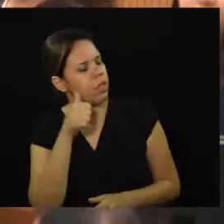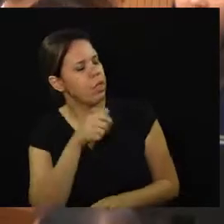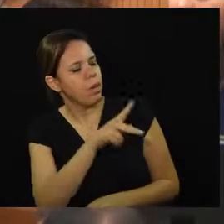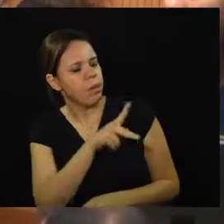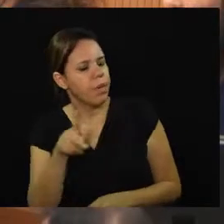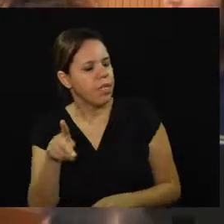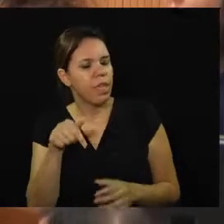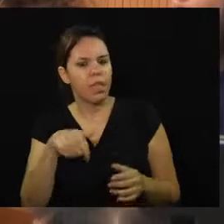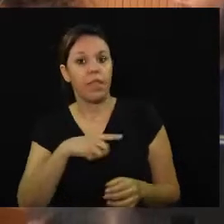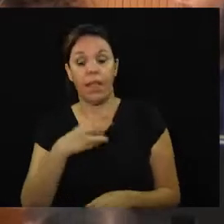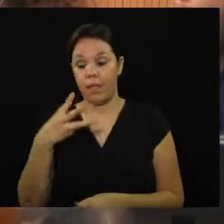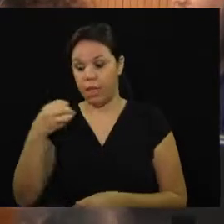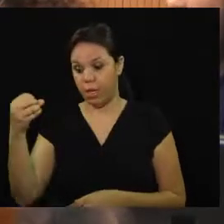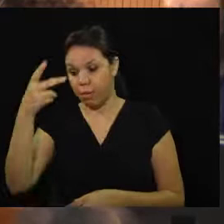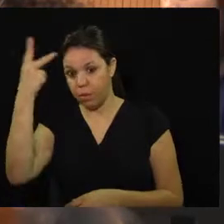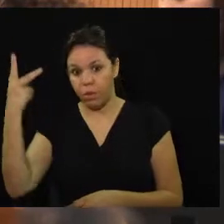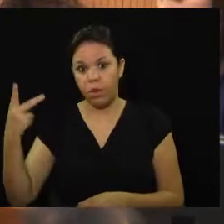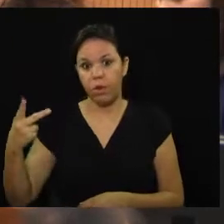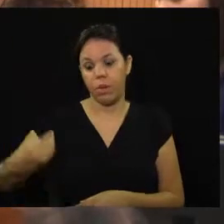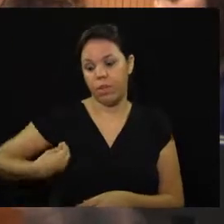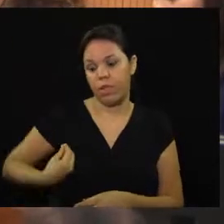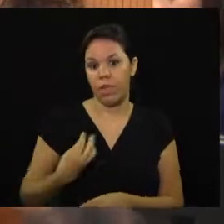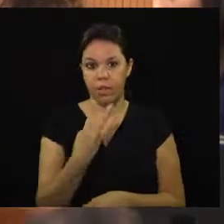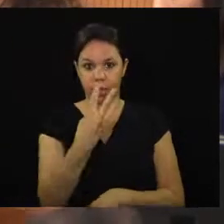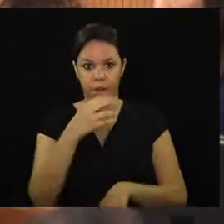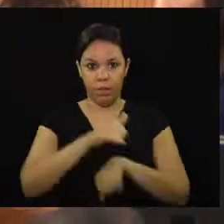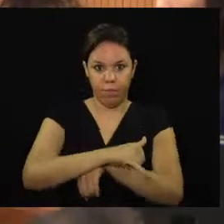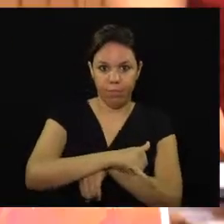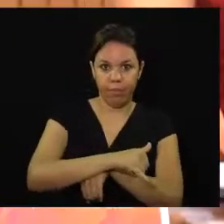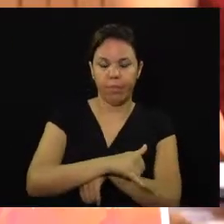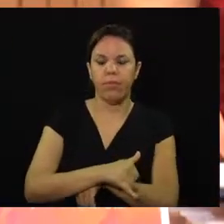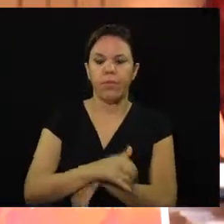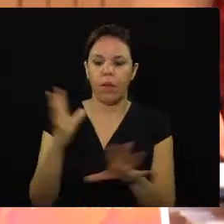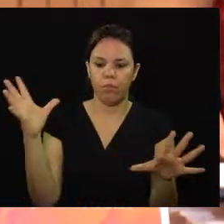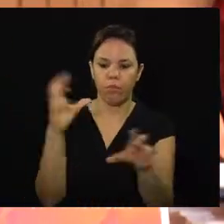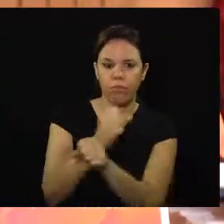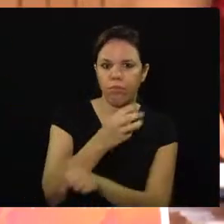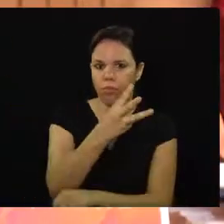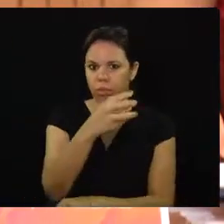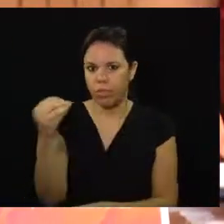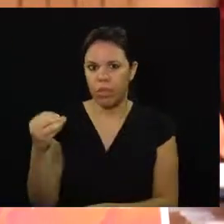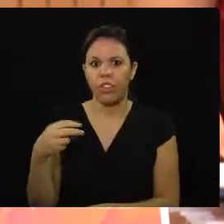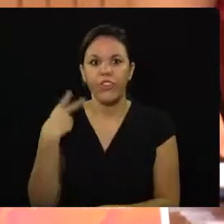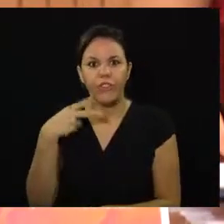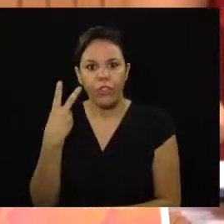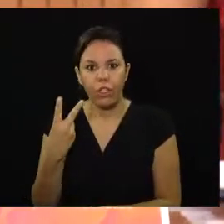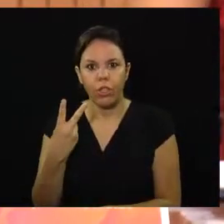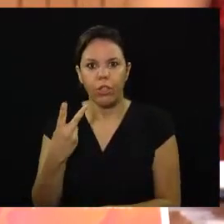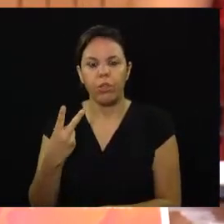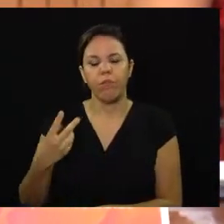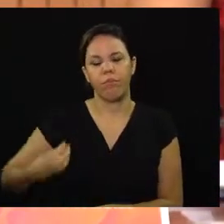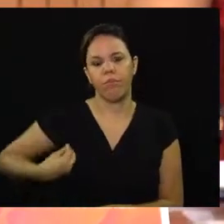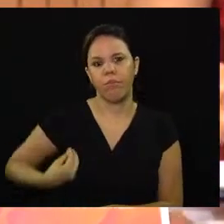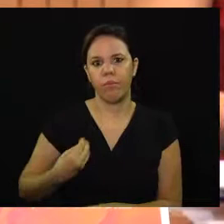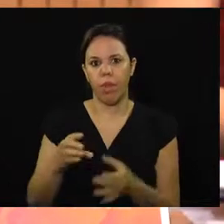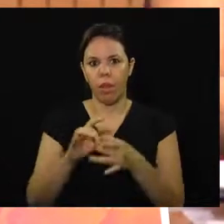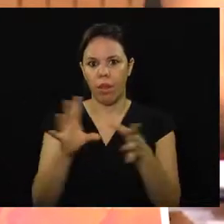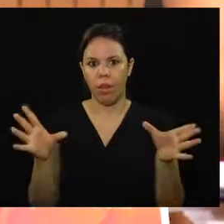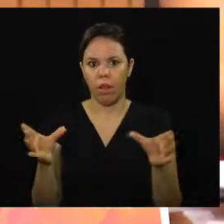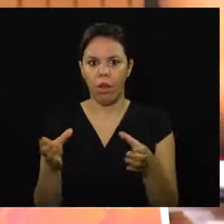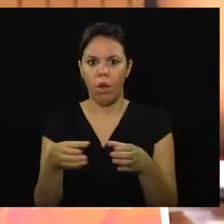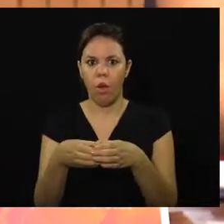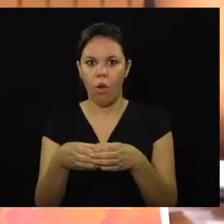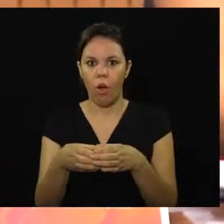30 presentes e 3 ausentes. Com 30 vereadores presentes, a quórum declara aberta a primeira